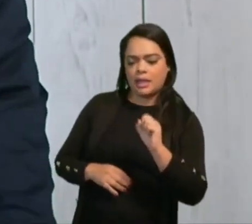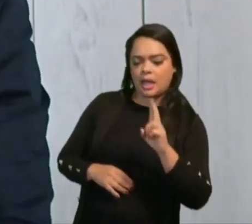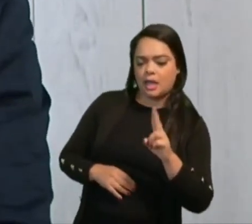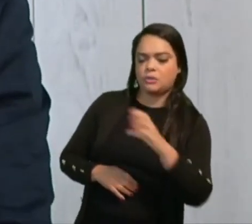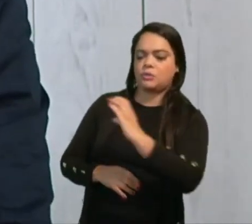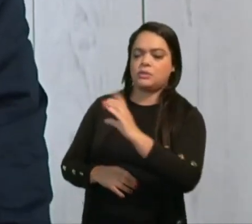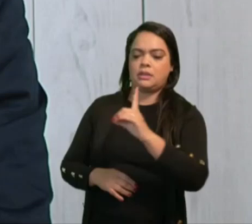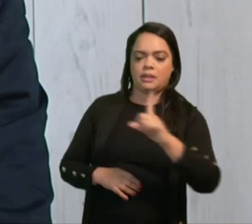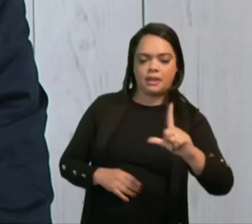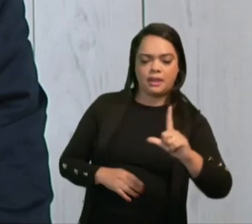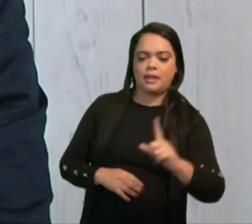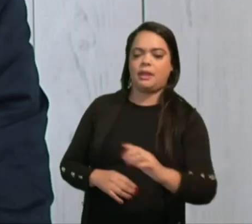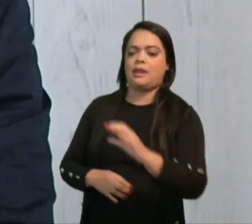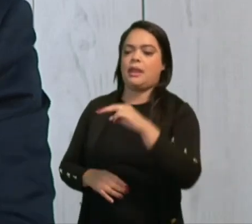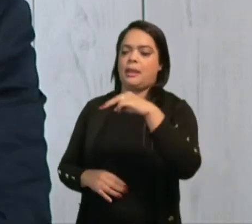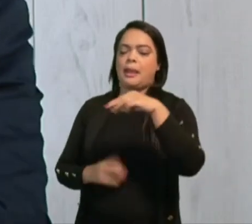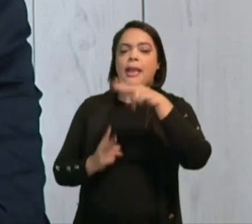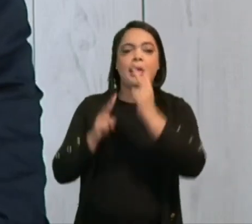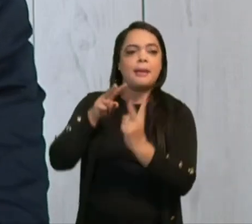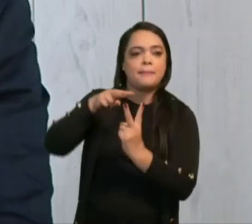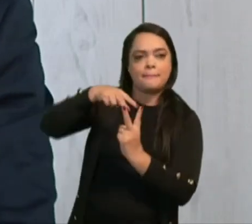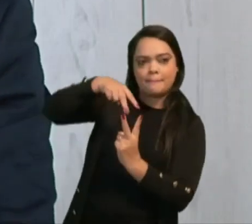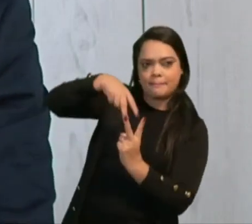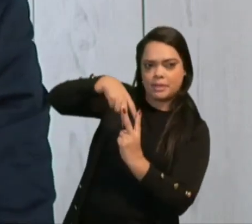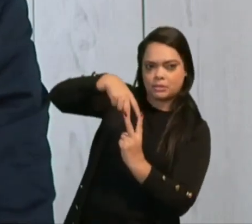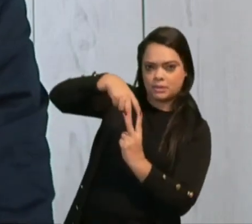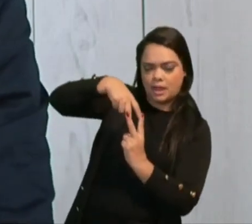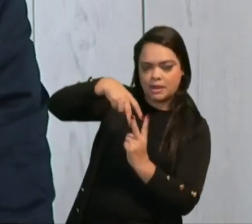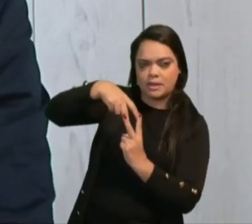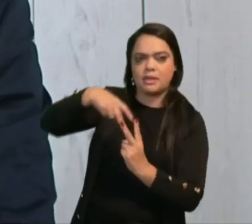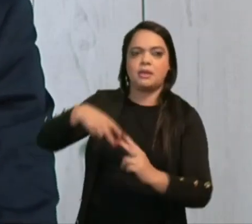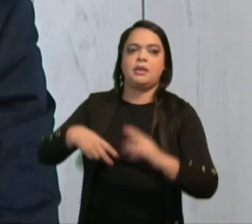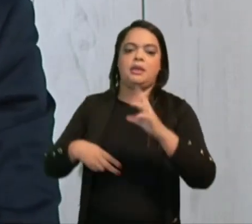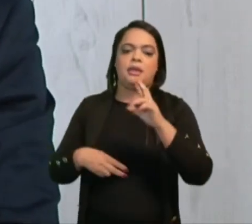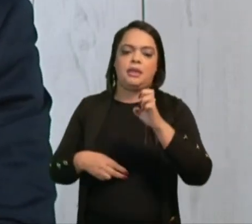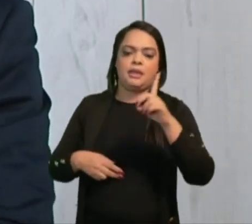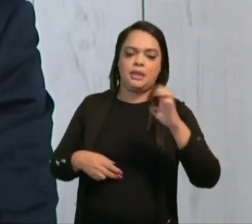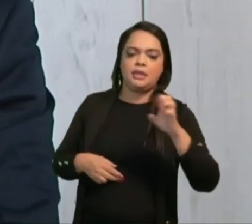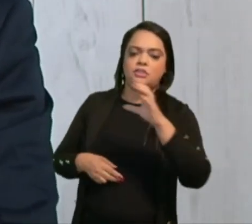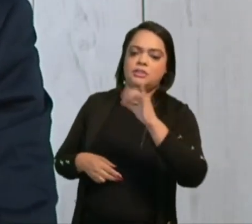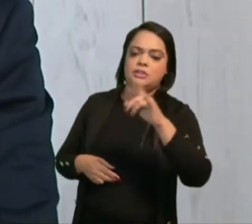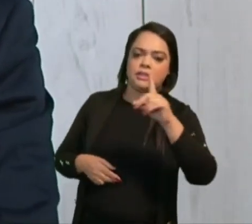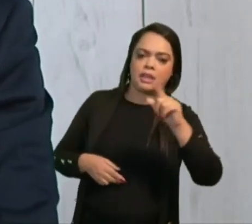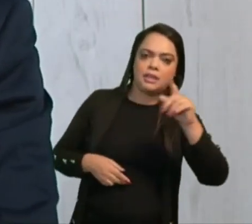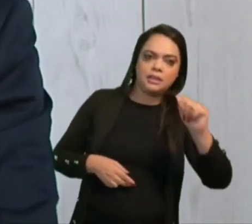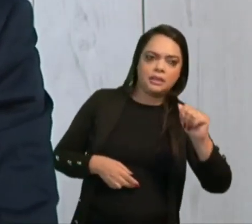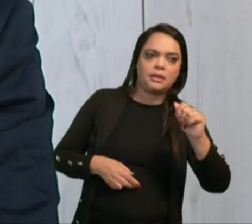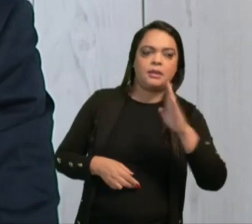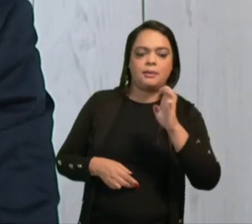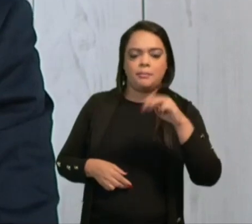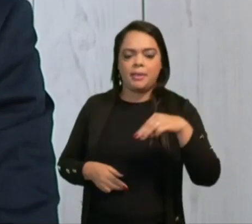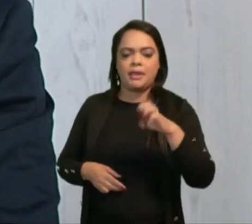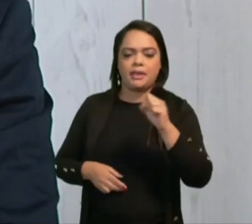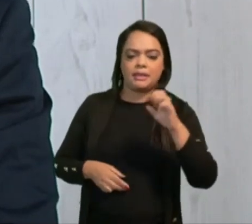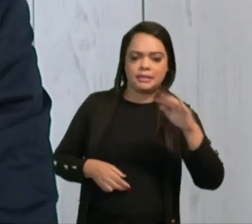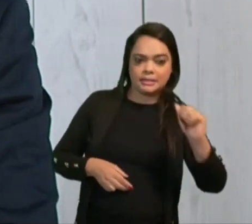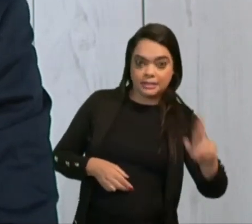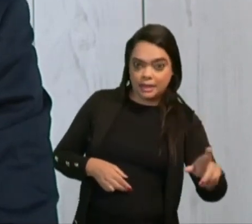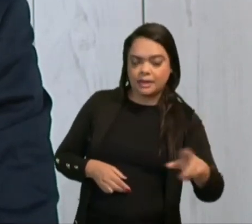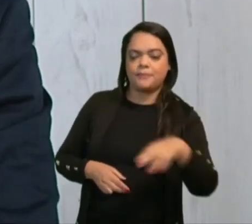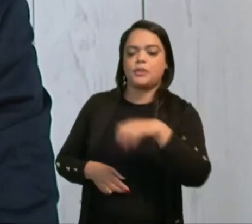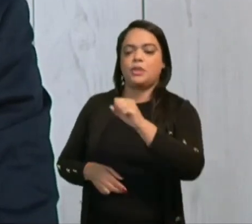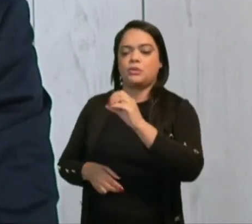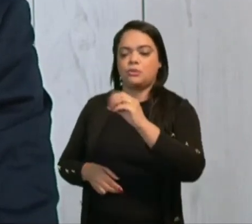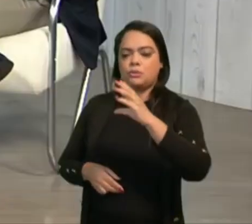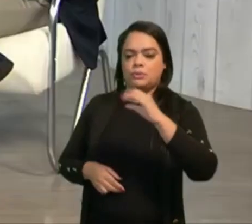CDL, Fundação Maçônica, Rede Cidadã, Bem-Estar, Instituto Societar. Então, são